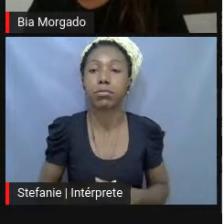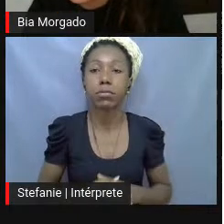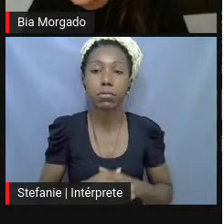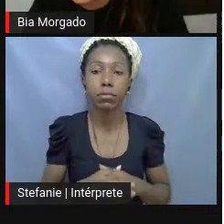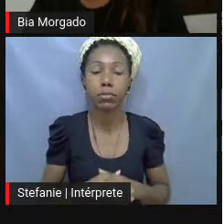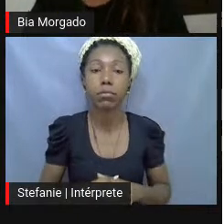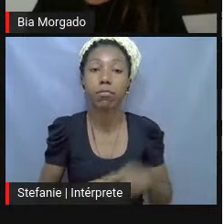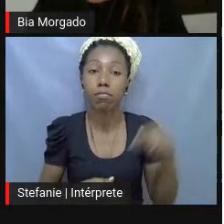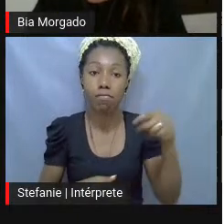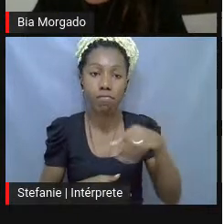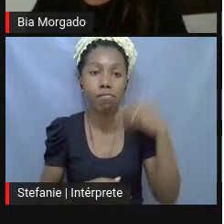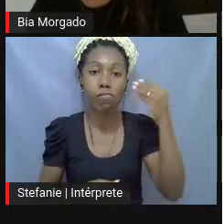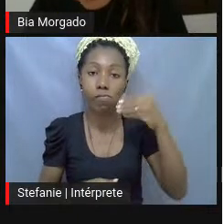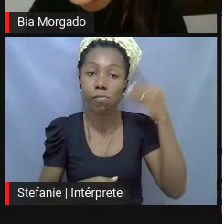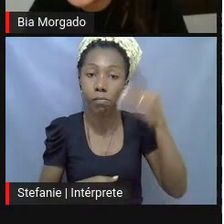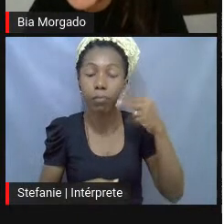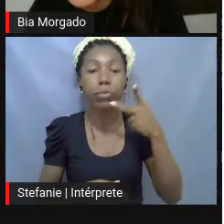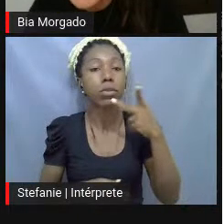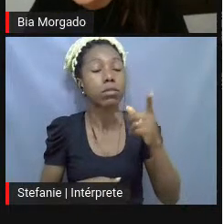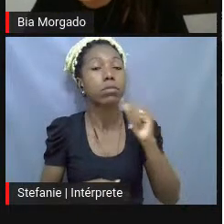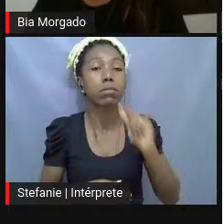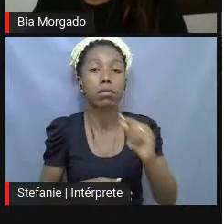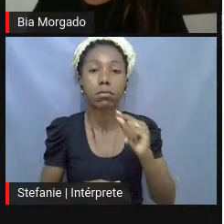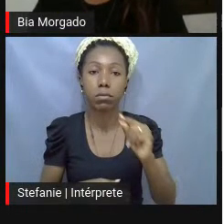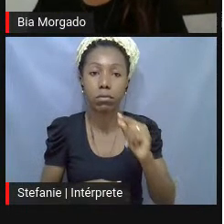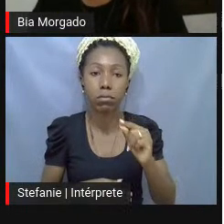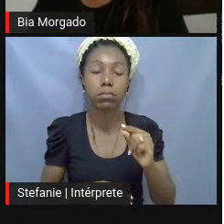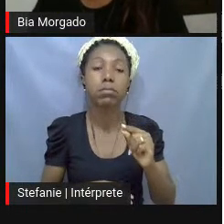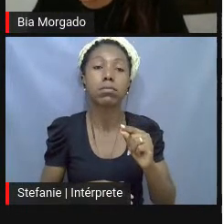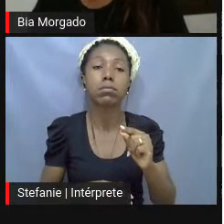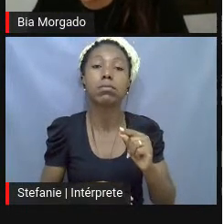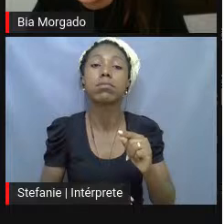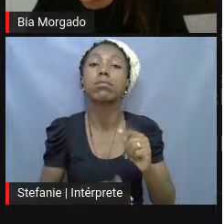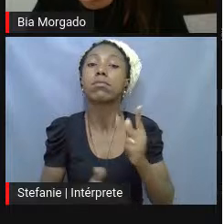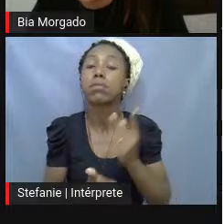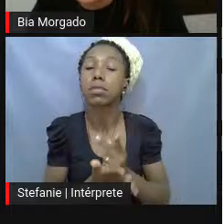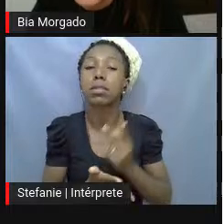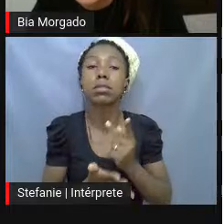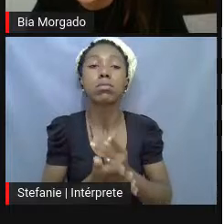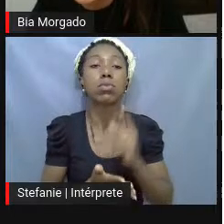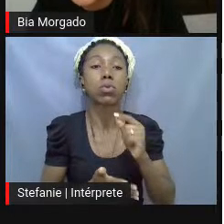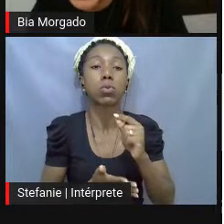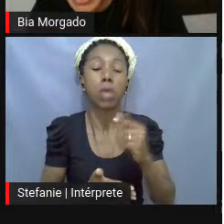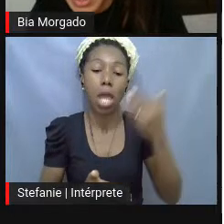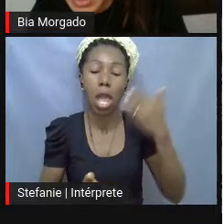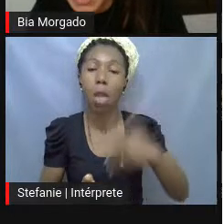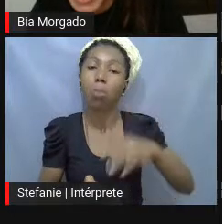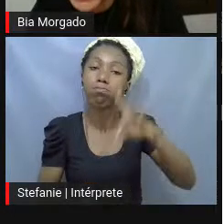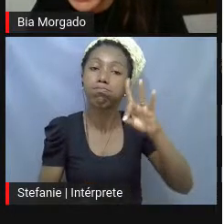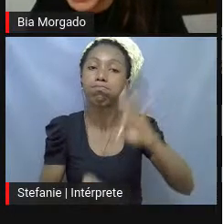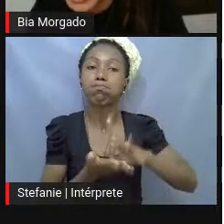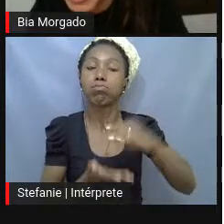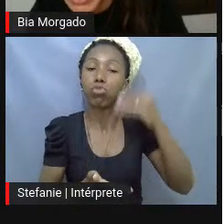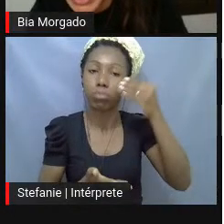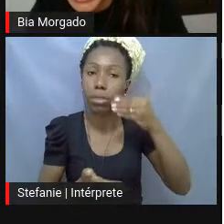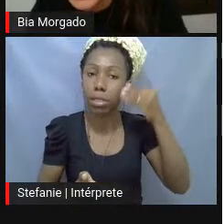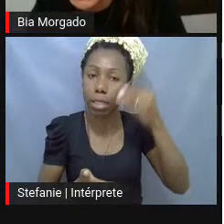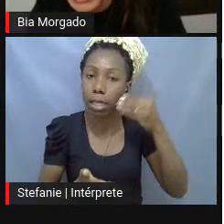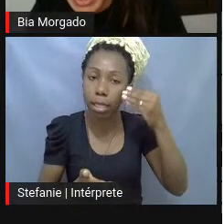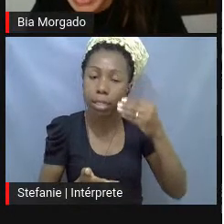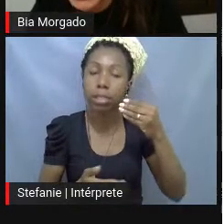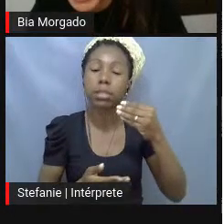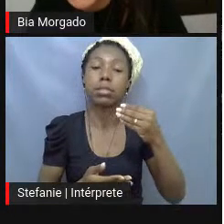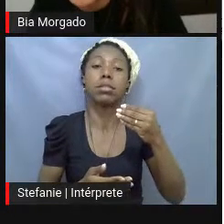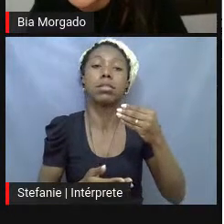essas experiências, ele vai falar, mencionadas acima, foram sempre assumidas por mim como autênticas experiências, manifestações ambientais,